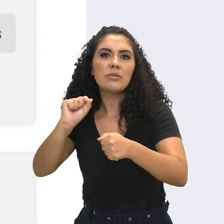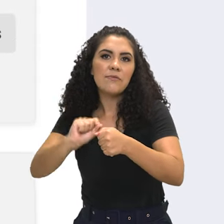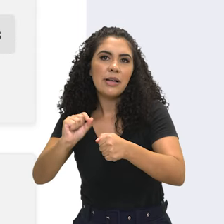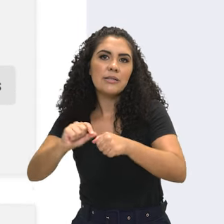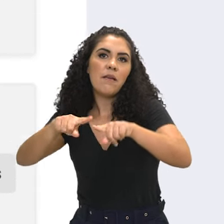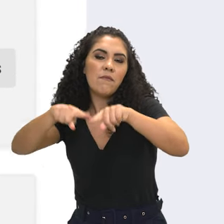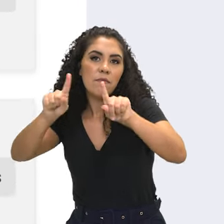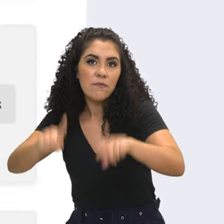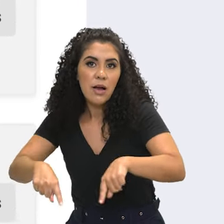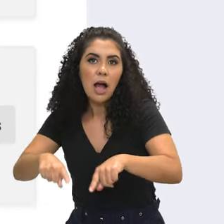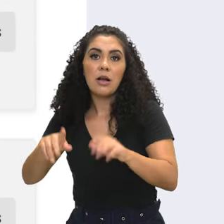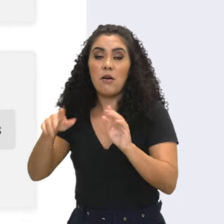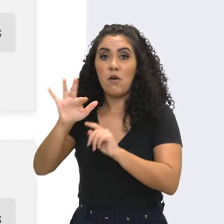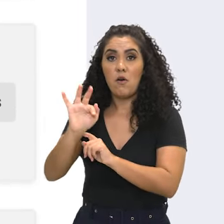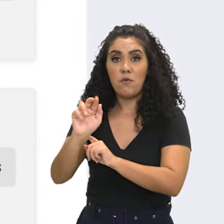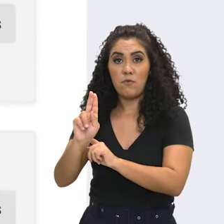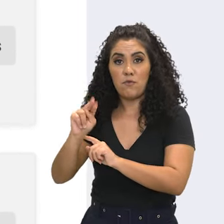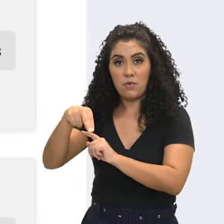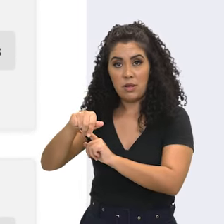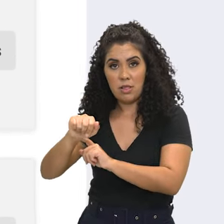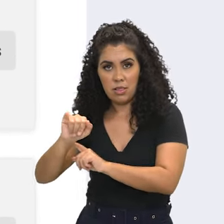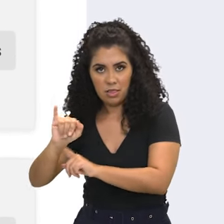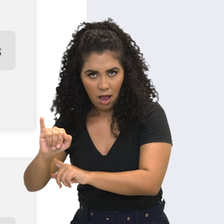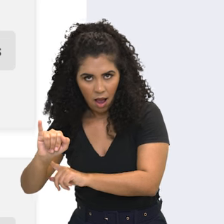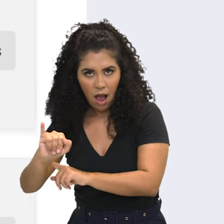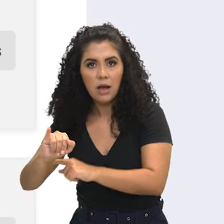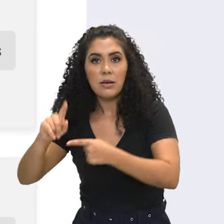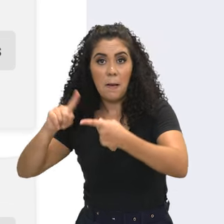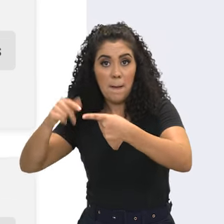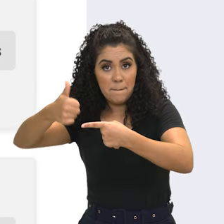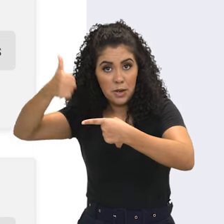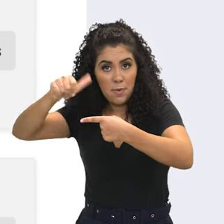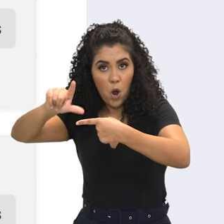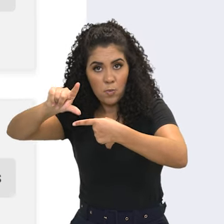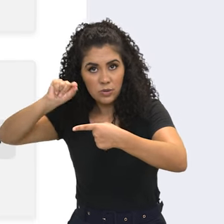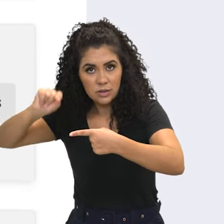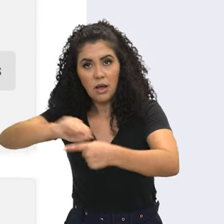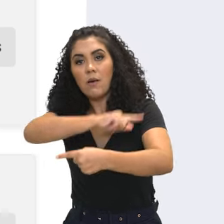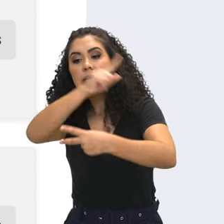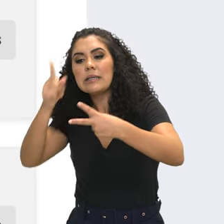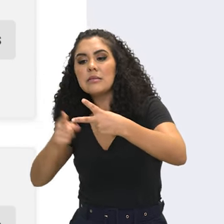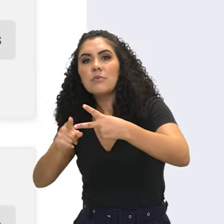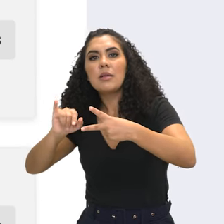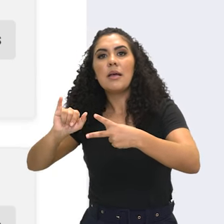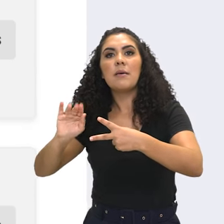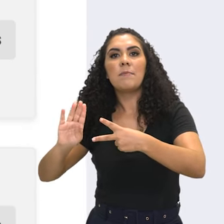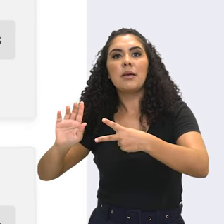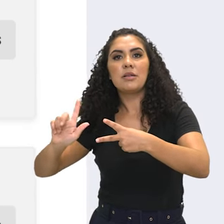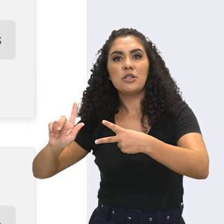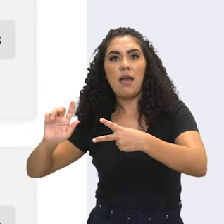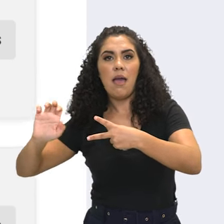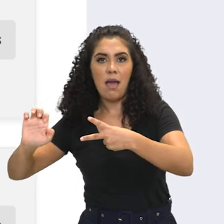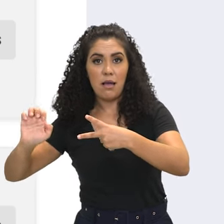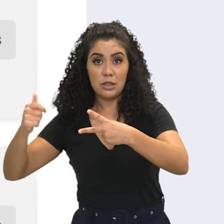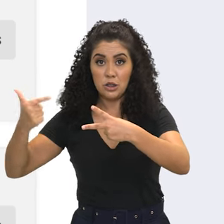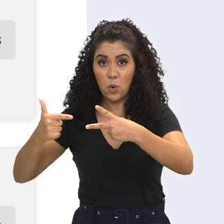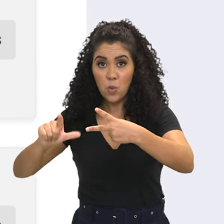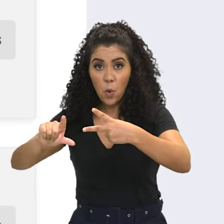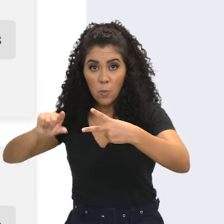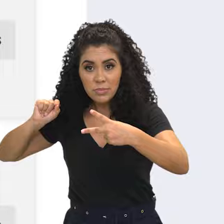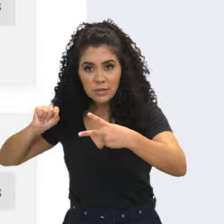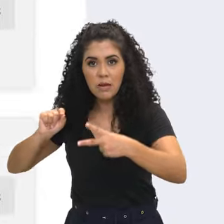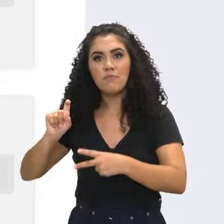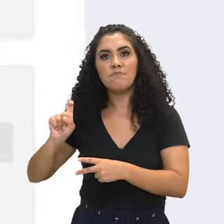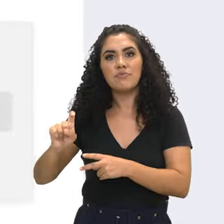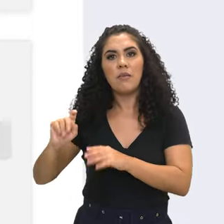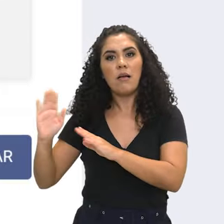poder concorrer para os cargos da FUNAI, que seria a minha primeira opção, e do IBGE, que seria a minha segunda opção.